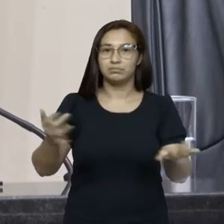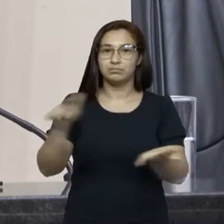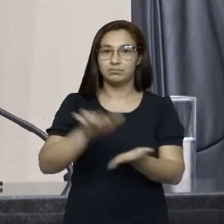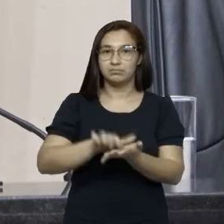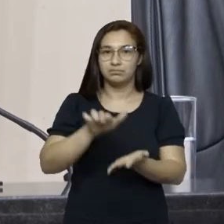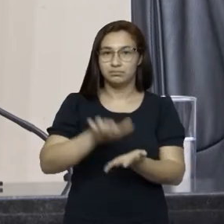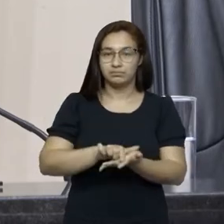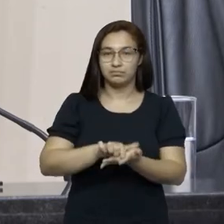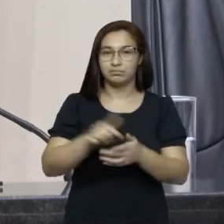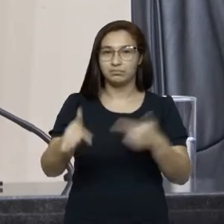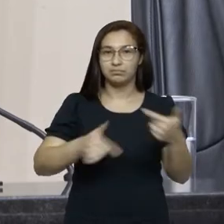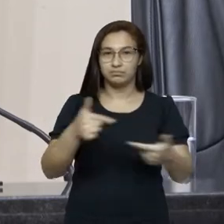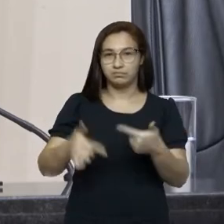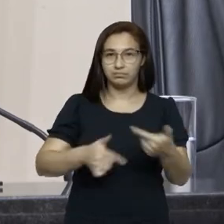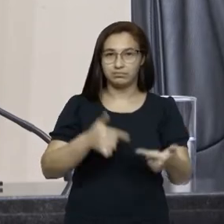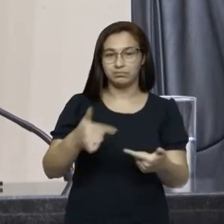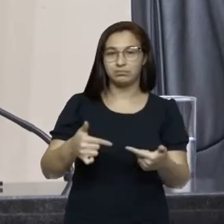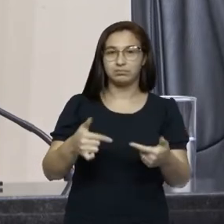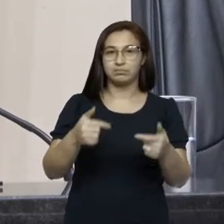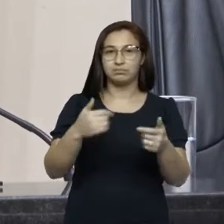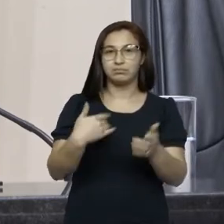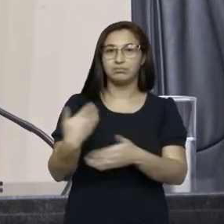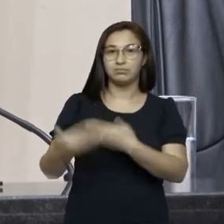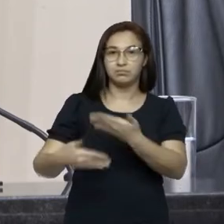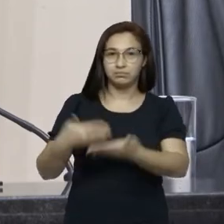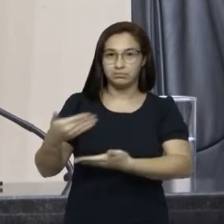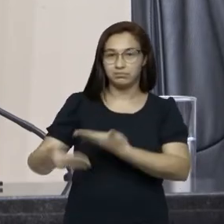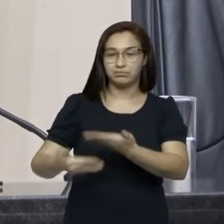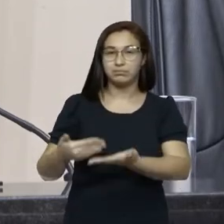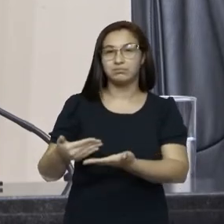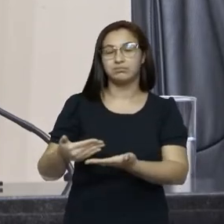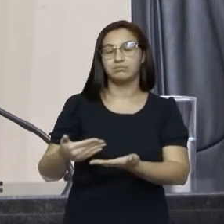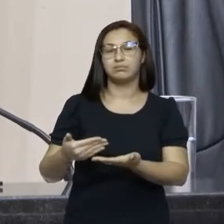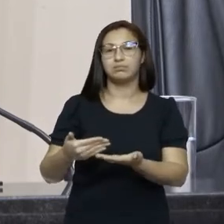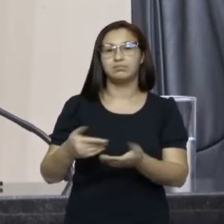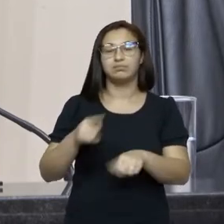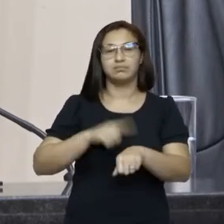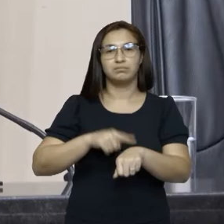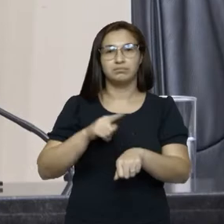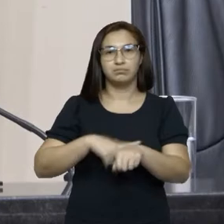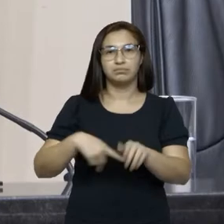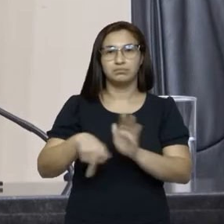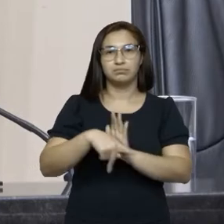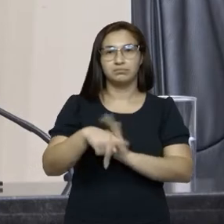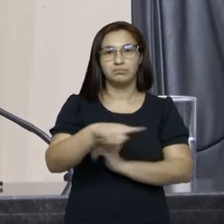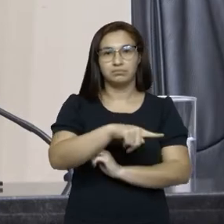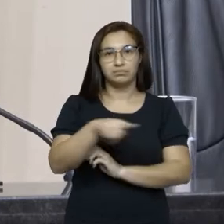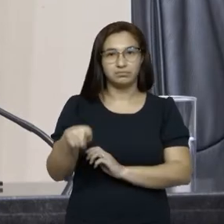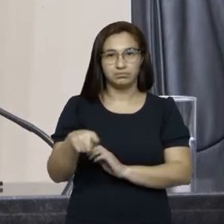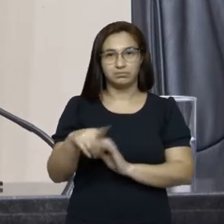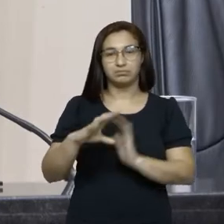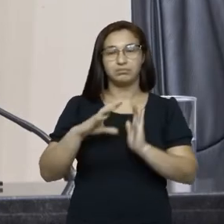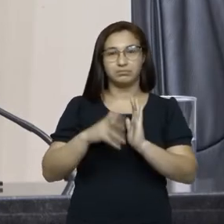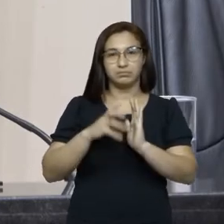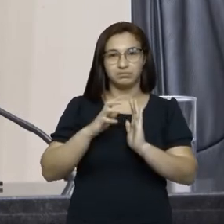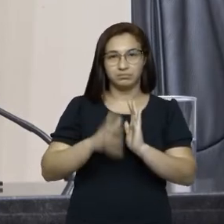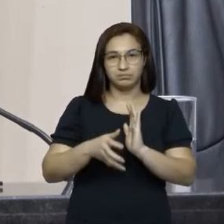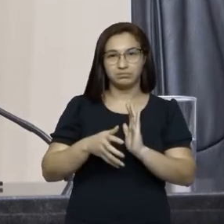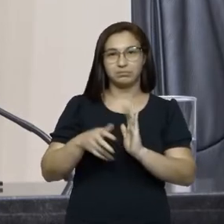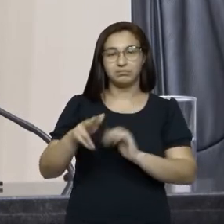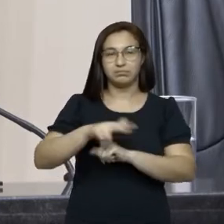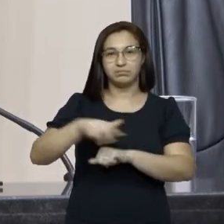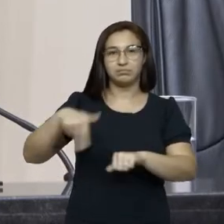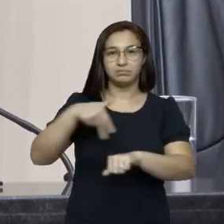à distribuição. Grande expediente. Neste horário destinado aos partidos políticos, fizeram uso da